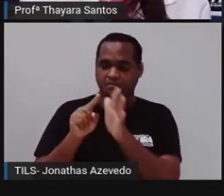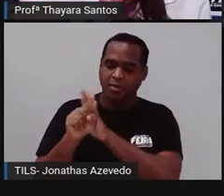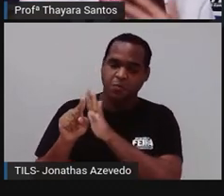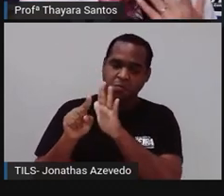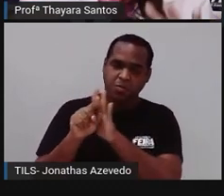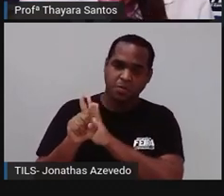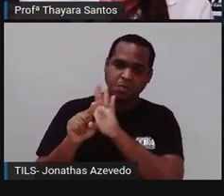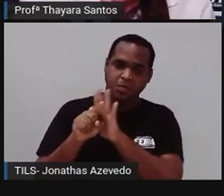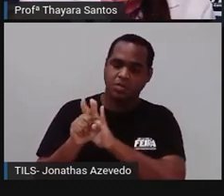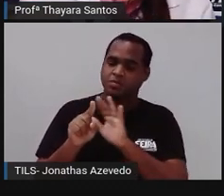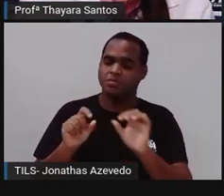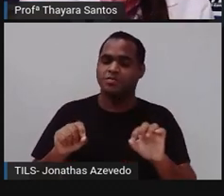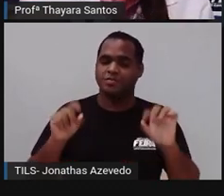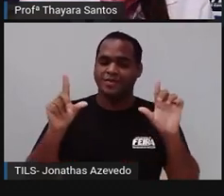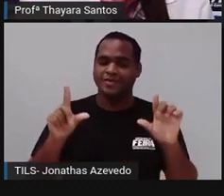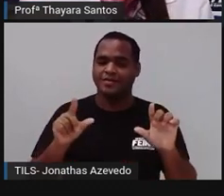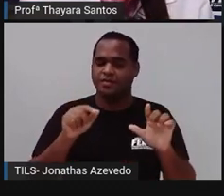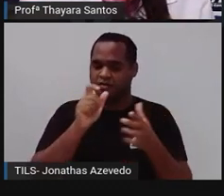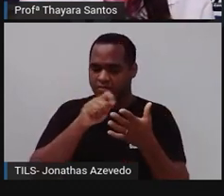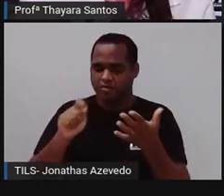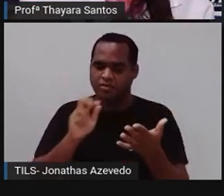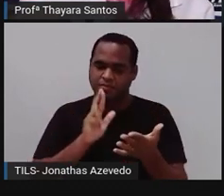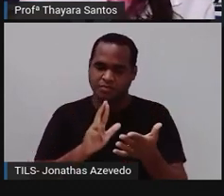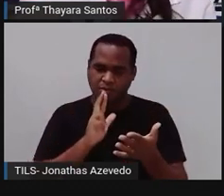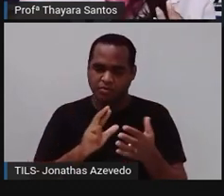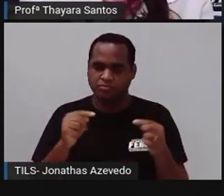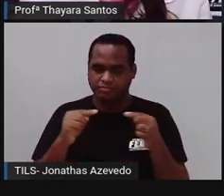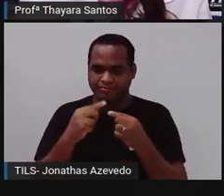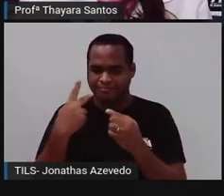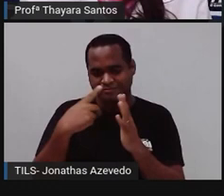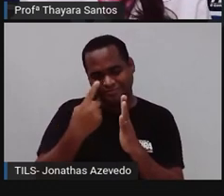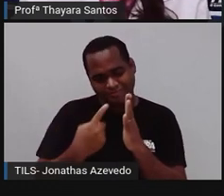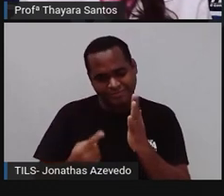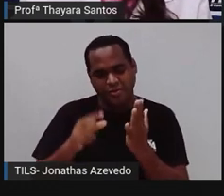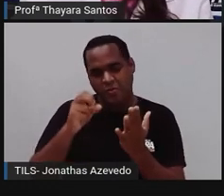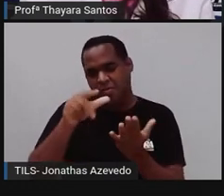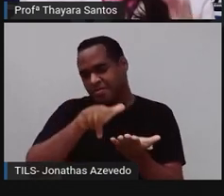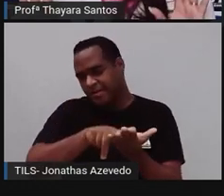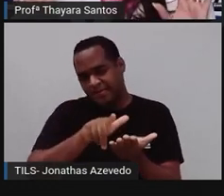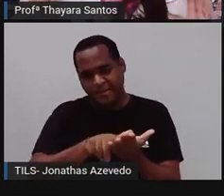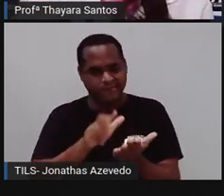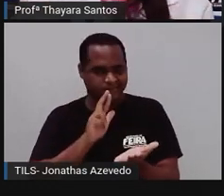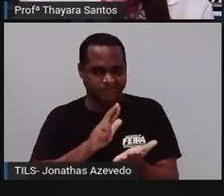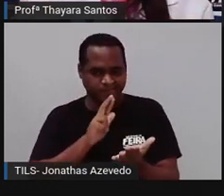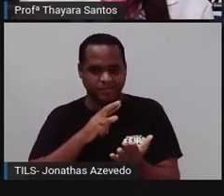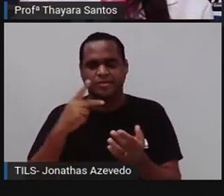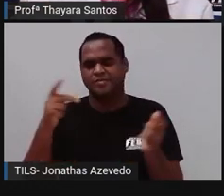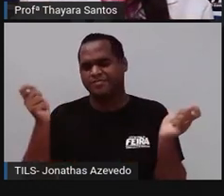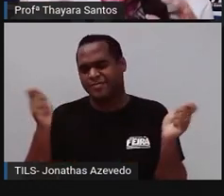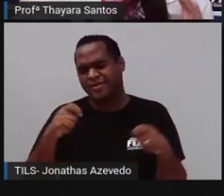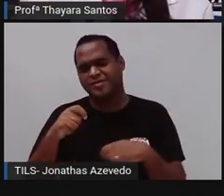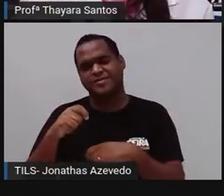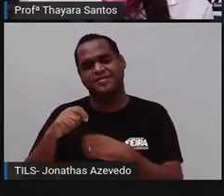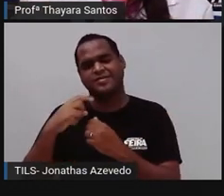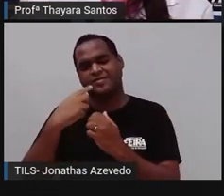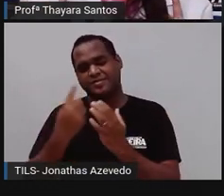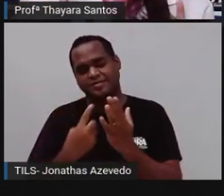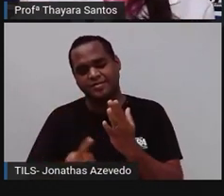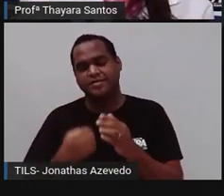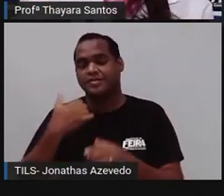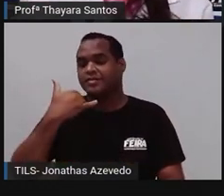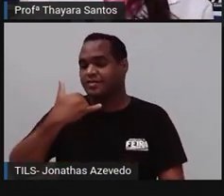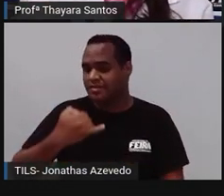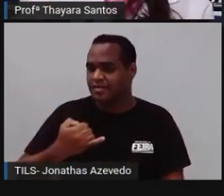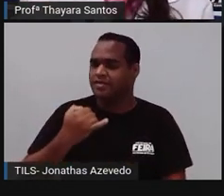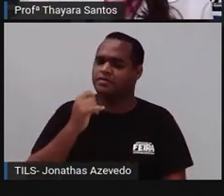aqui na tela, vocês anotam as respostas aí no caderno de vocês ou em uma folha que vocês tiverem. Então já podem pegar o caderno, pega uma caneta